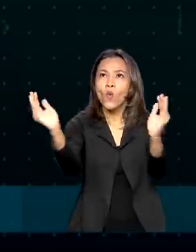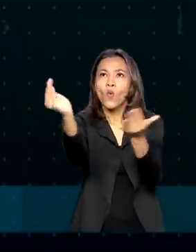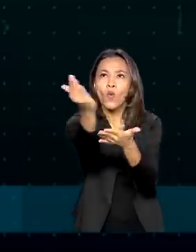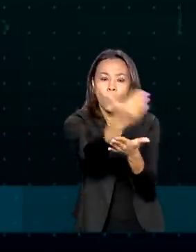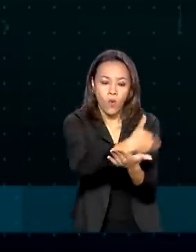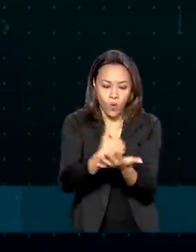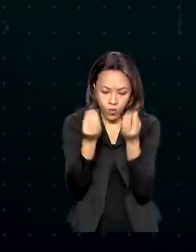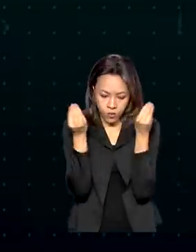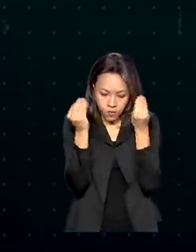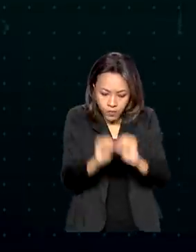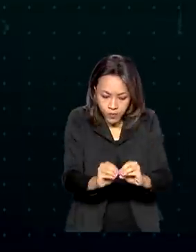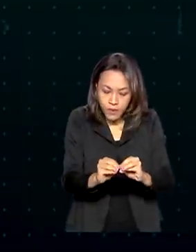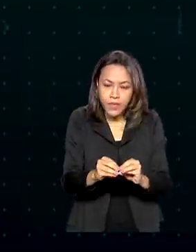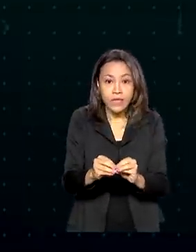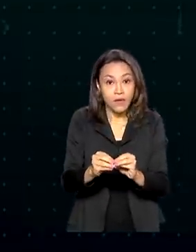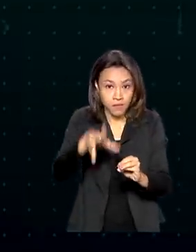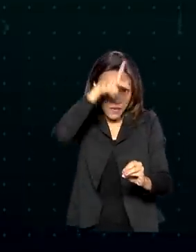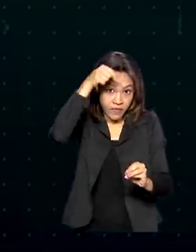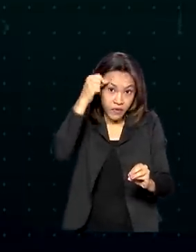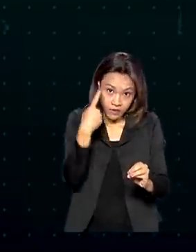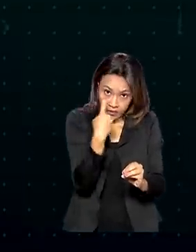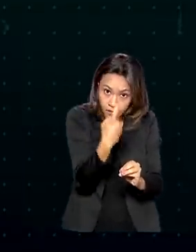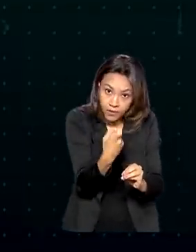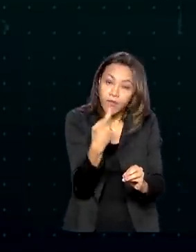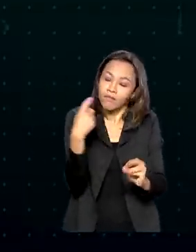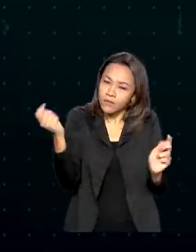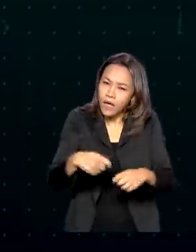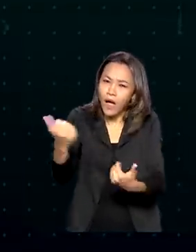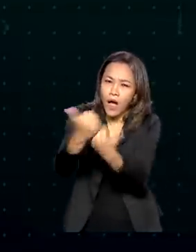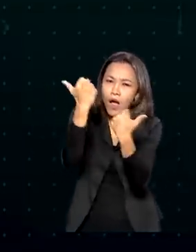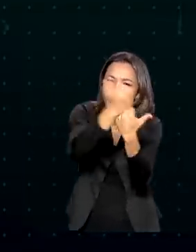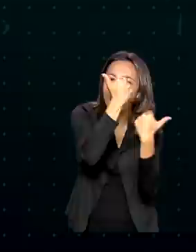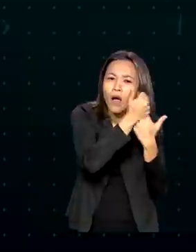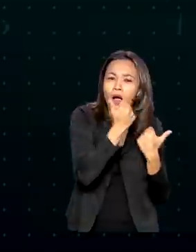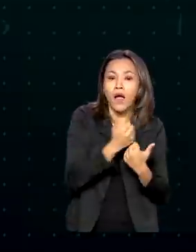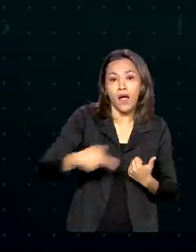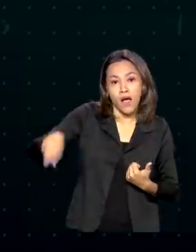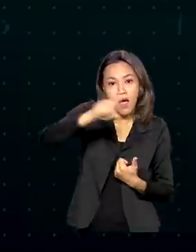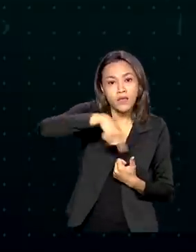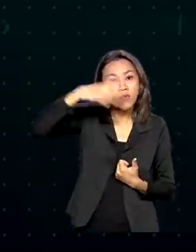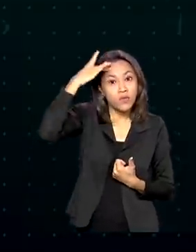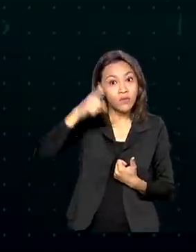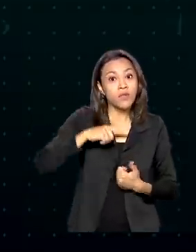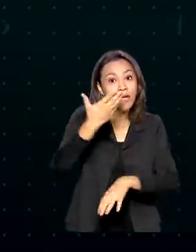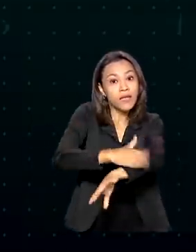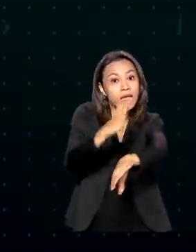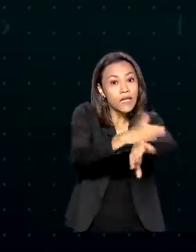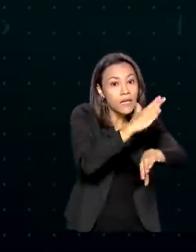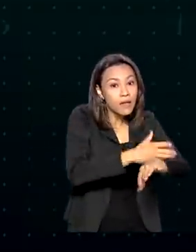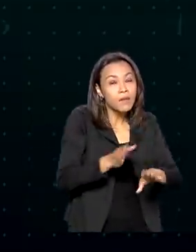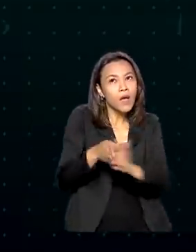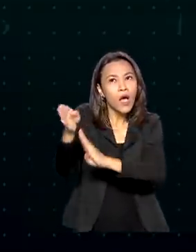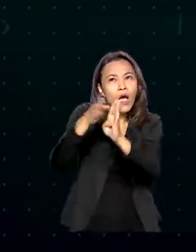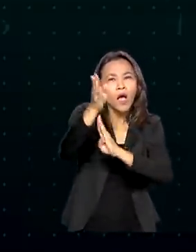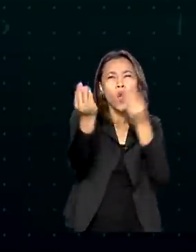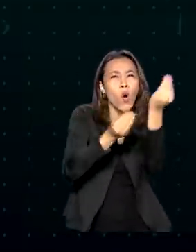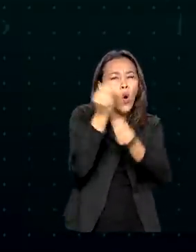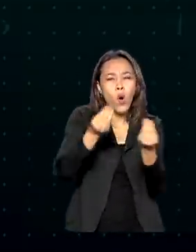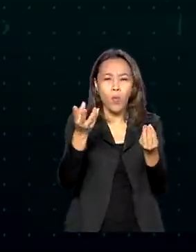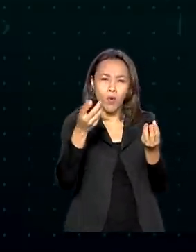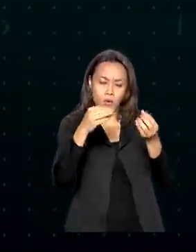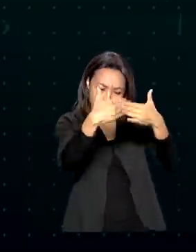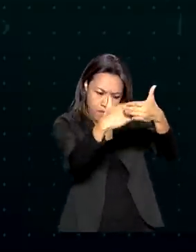interessadas também vão poder ajudar. Funcionários dos municípios vão receber capacitação para coletar informações, preencher